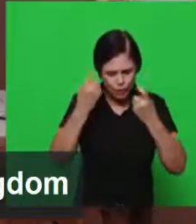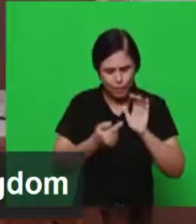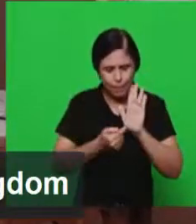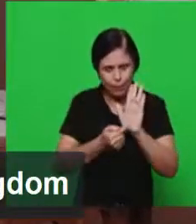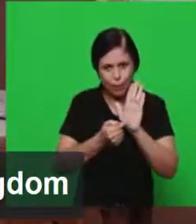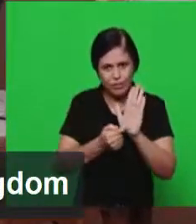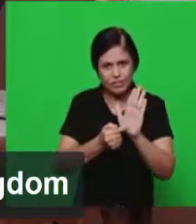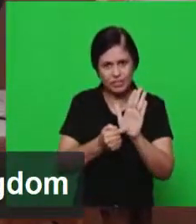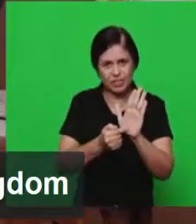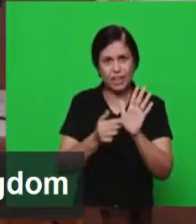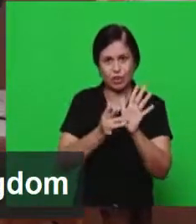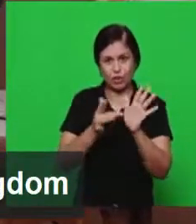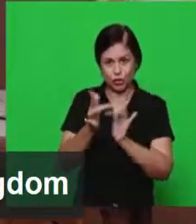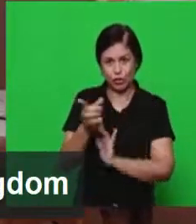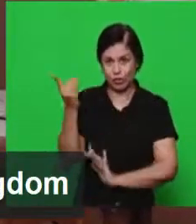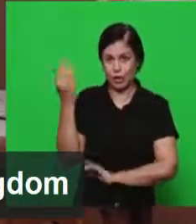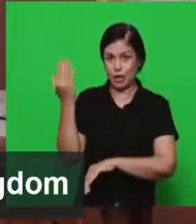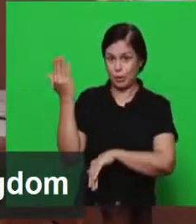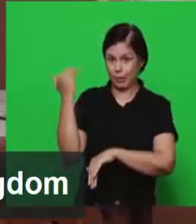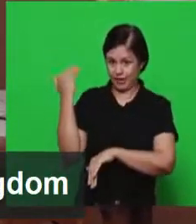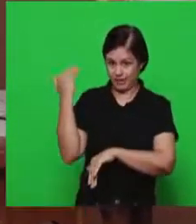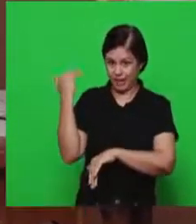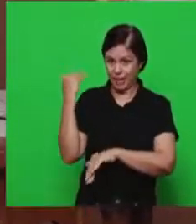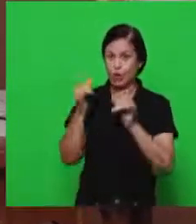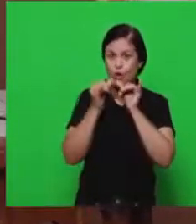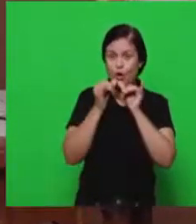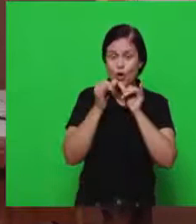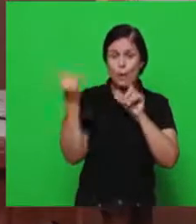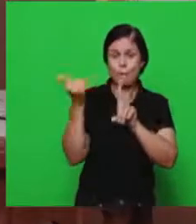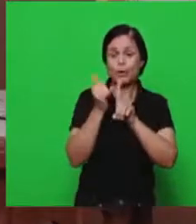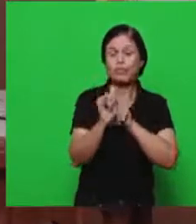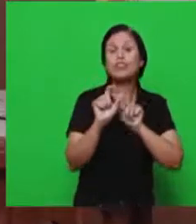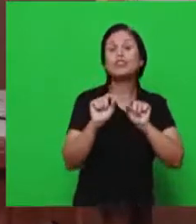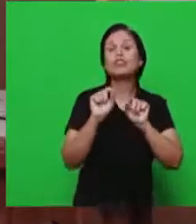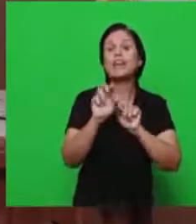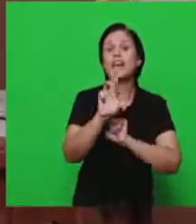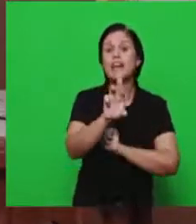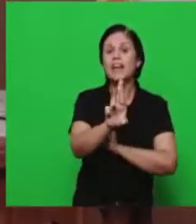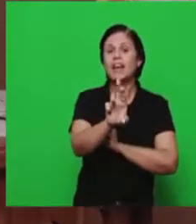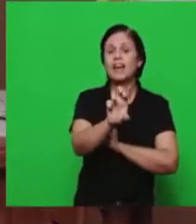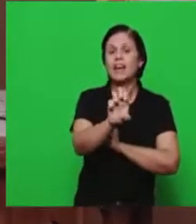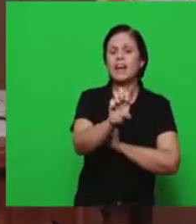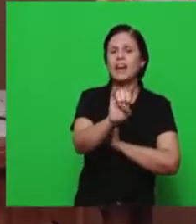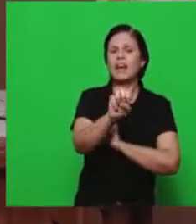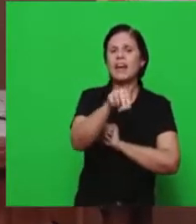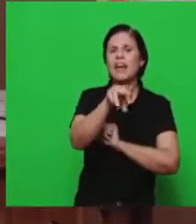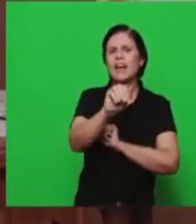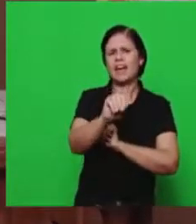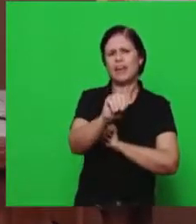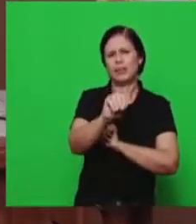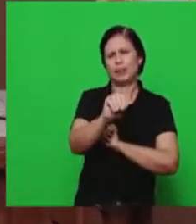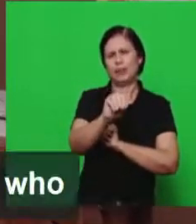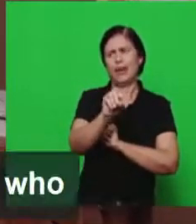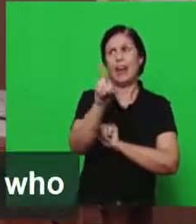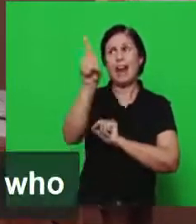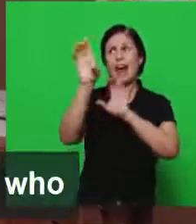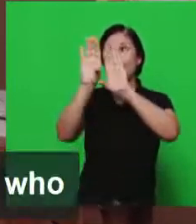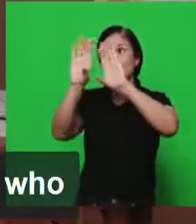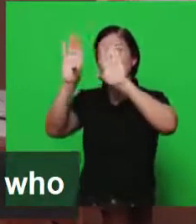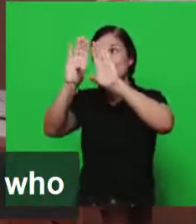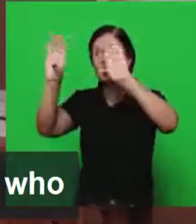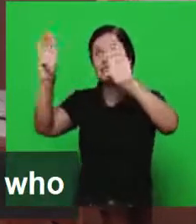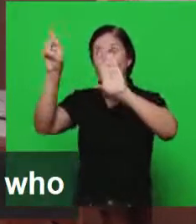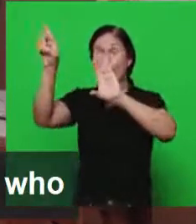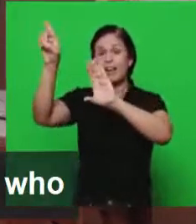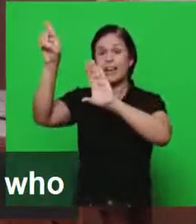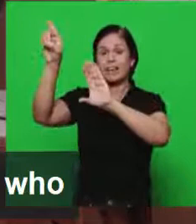reino profetizado por Jesus o reino quando ele falou para o no seu ministério terreno e o reino